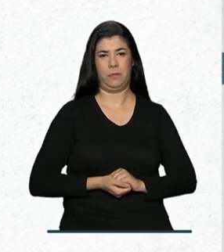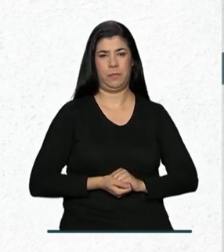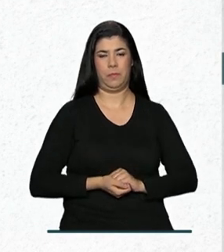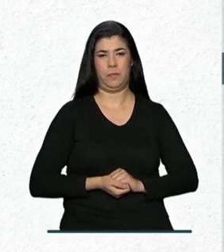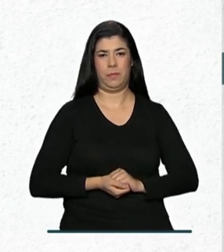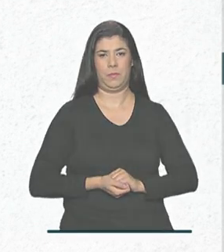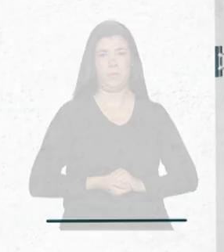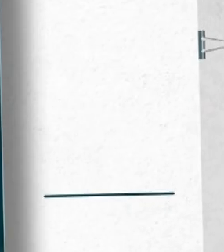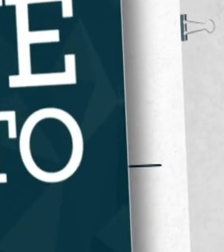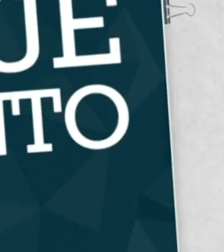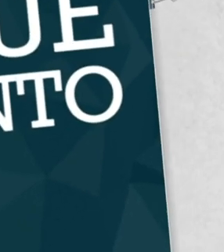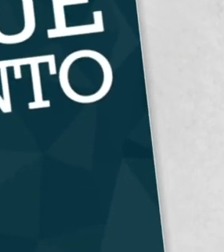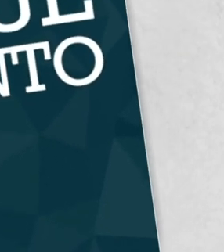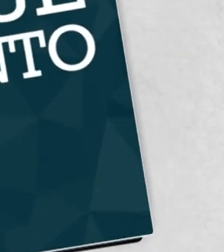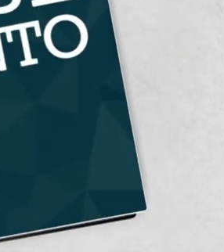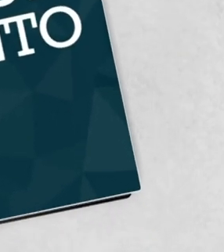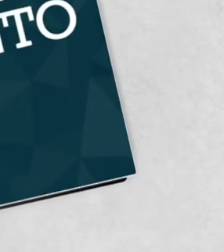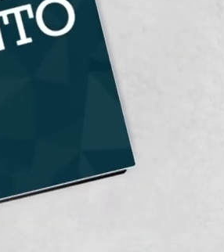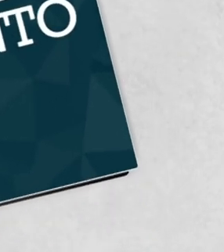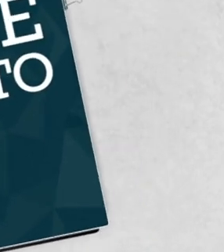.gov.br.